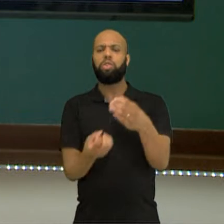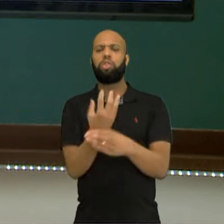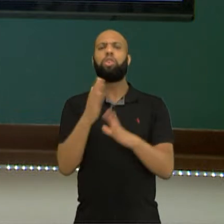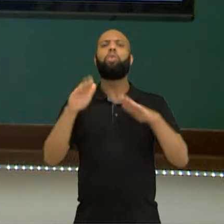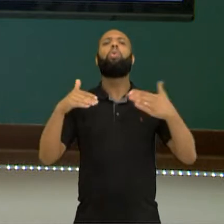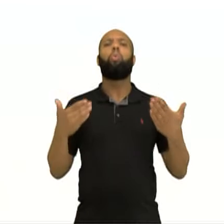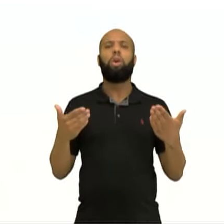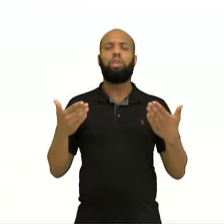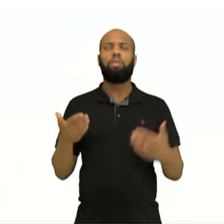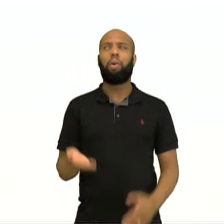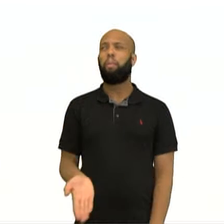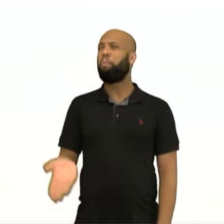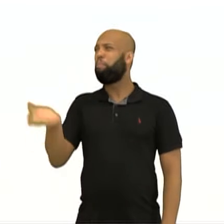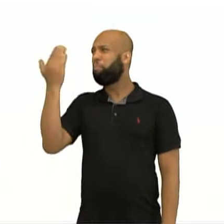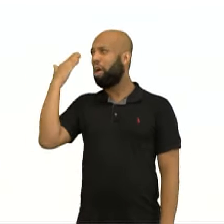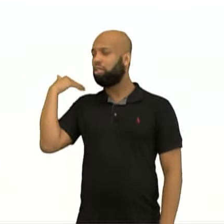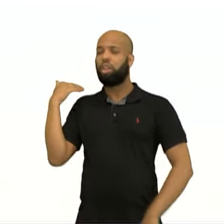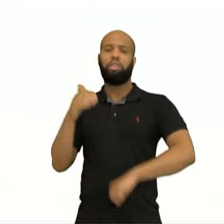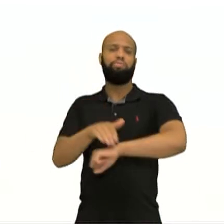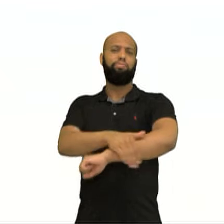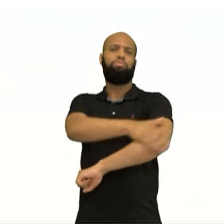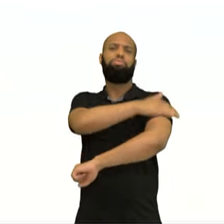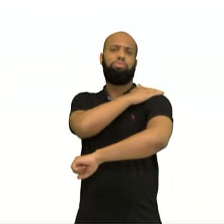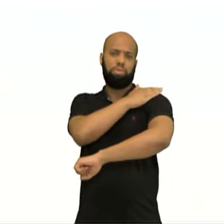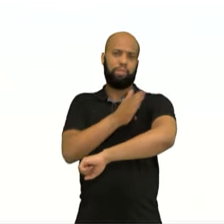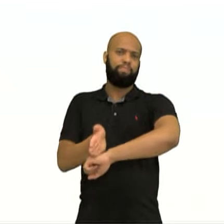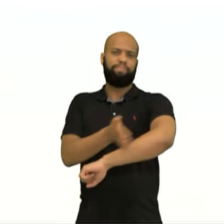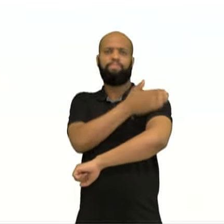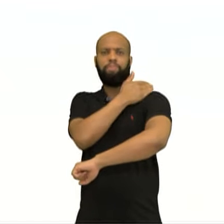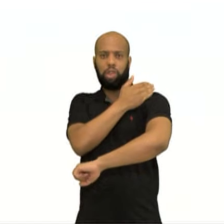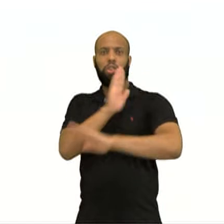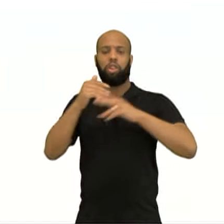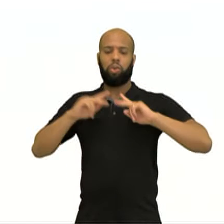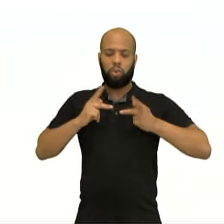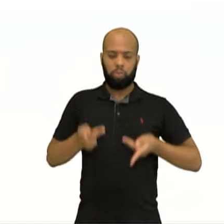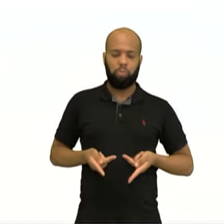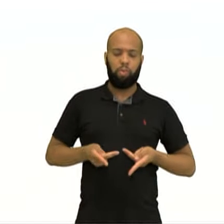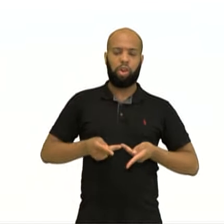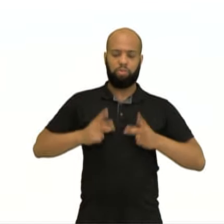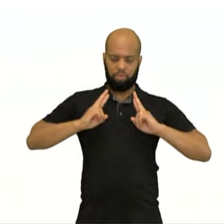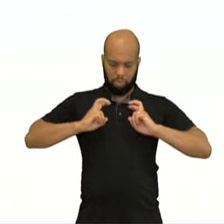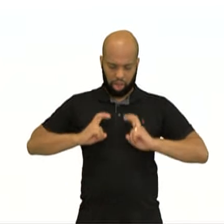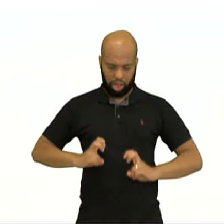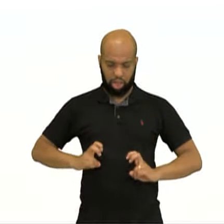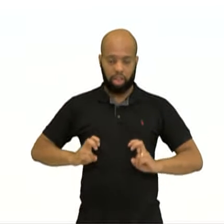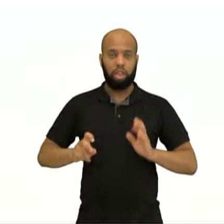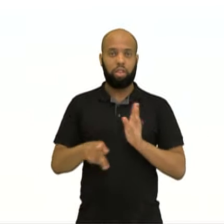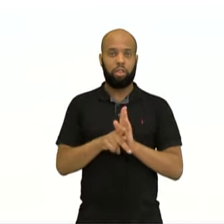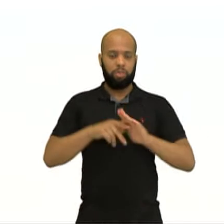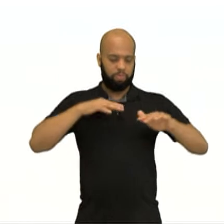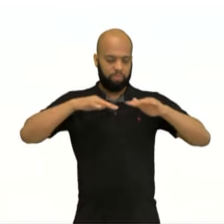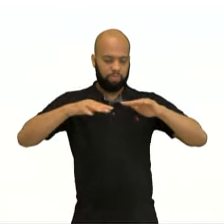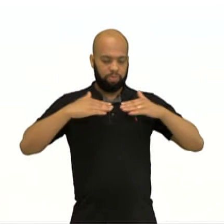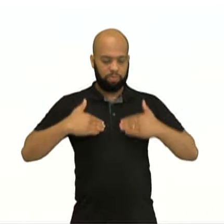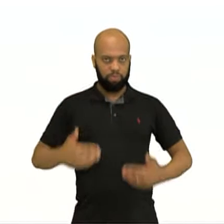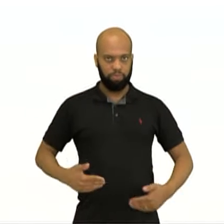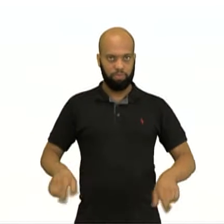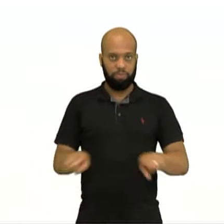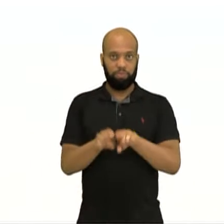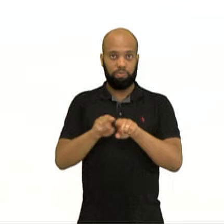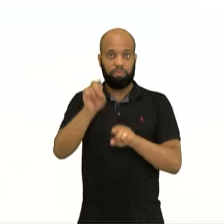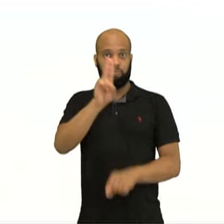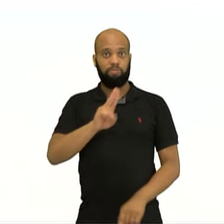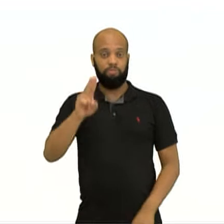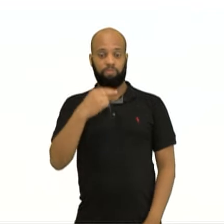pré-história. O homem pré-histórico explorou o som através dos movimentos do corpo e com a voz. O uso da música